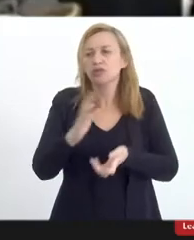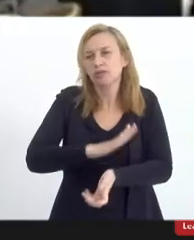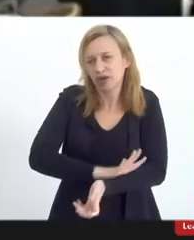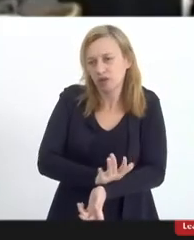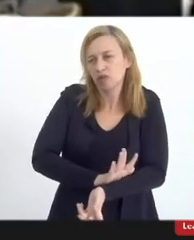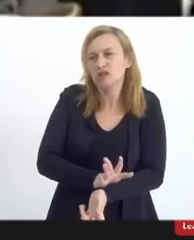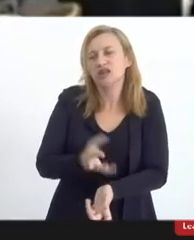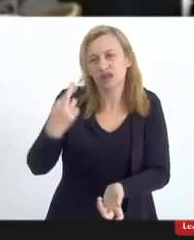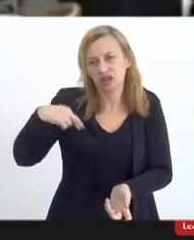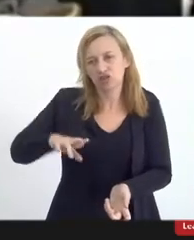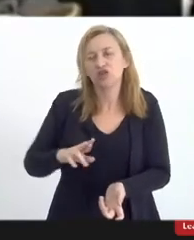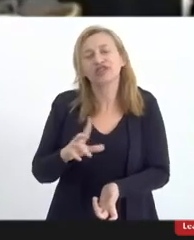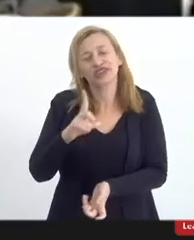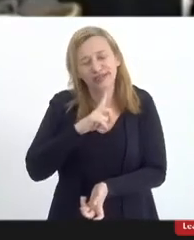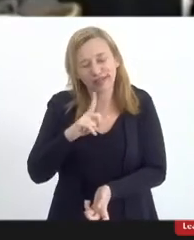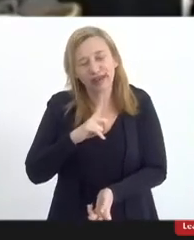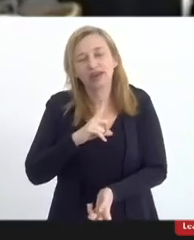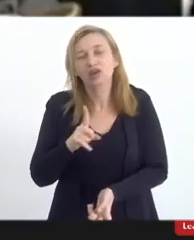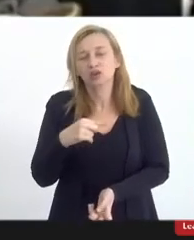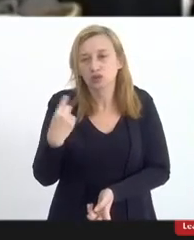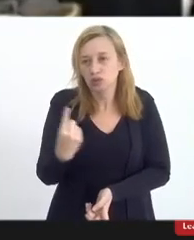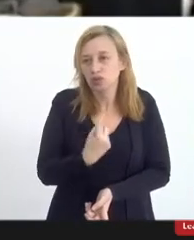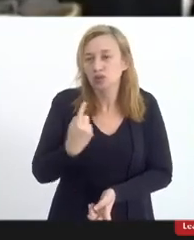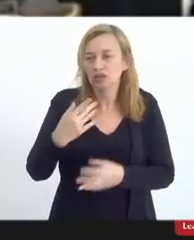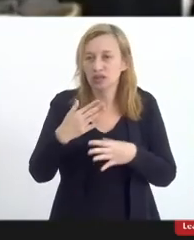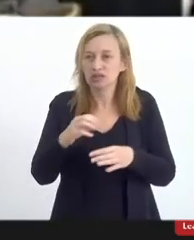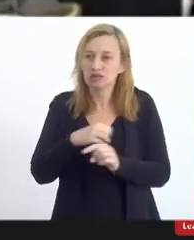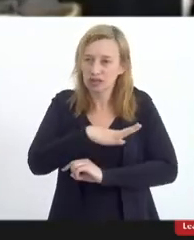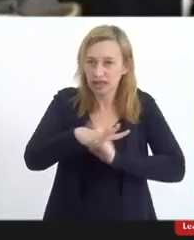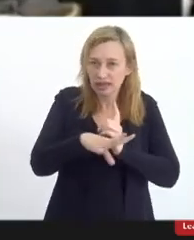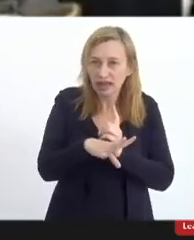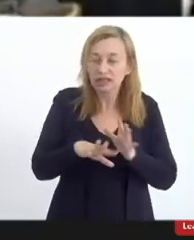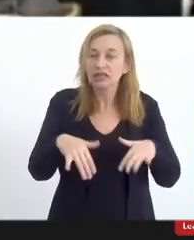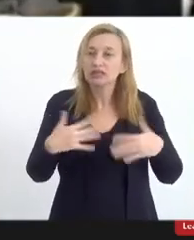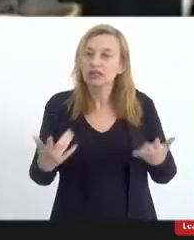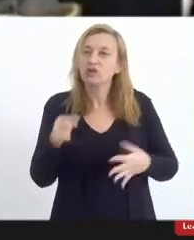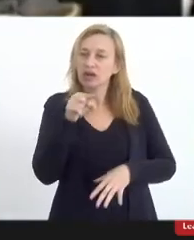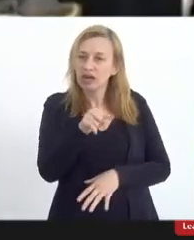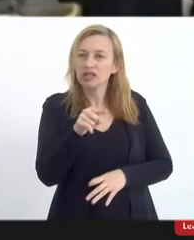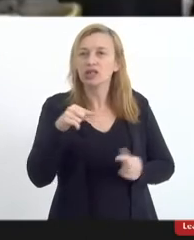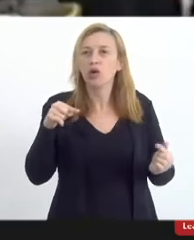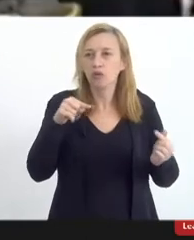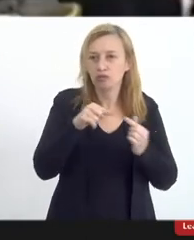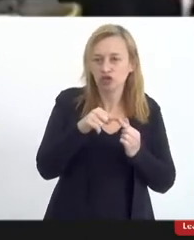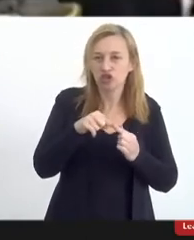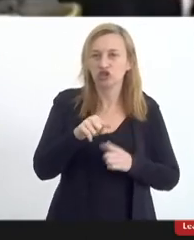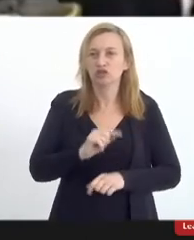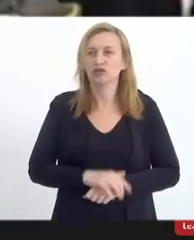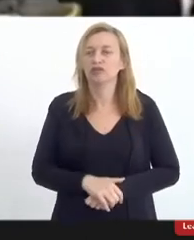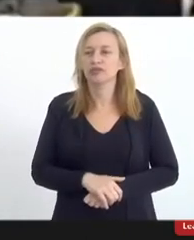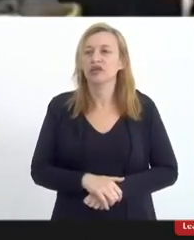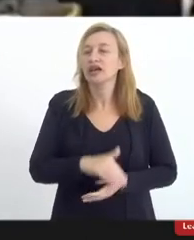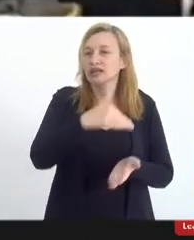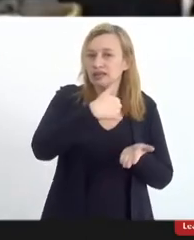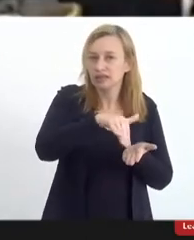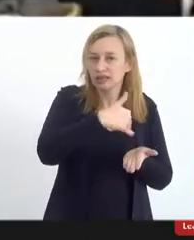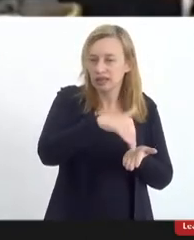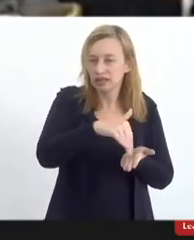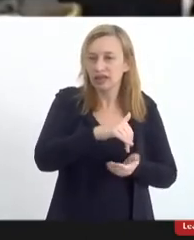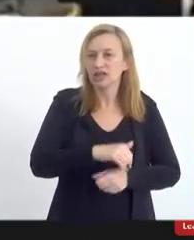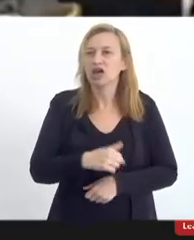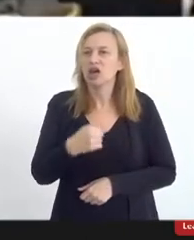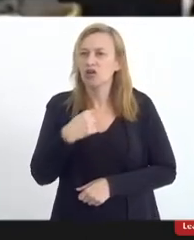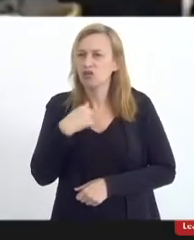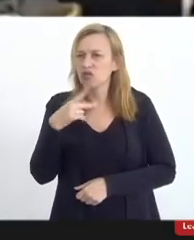existem na nossa sociedade. Então, esse é o objetivo da Secretaria, eu